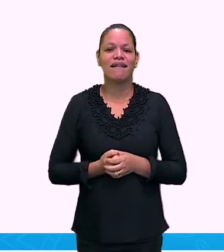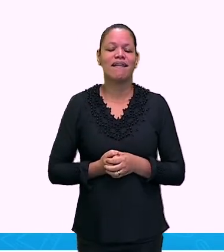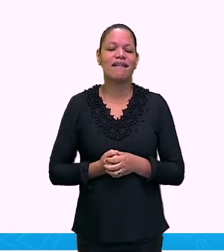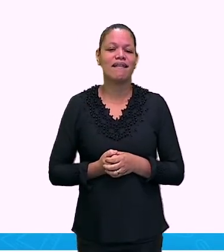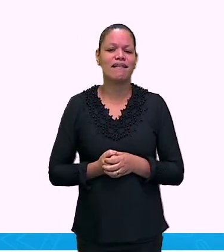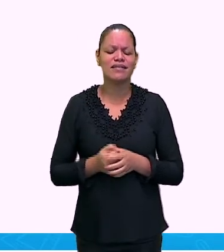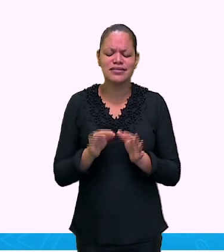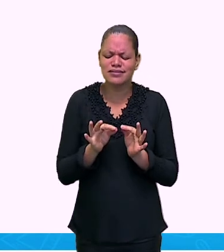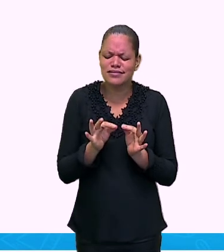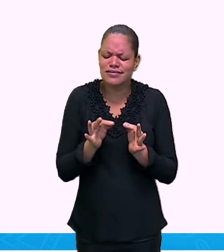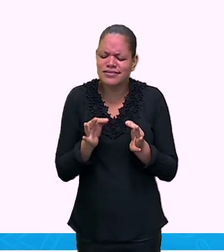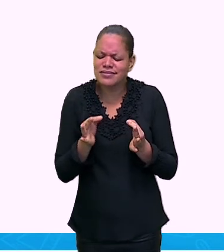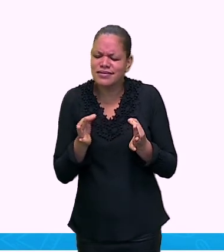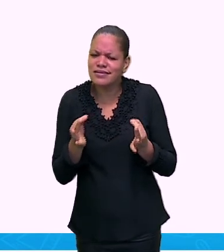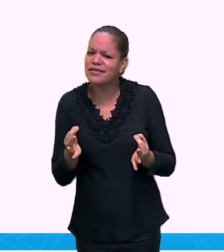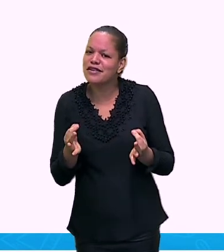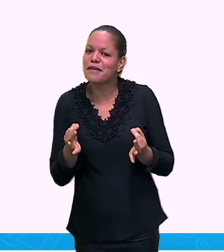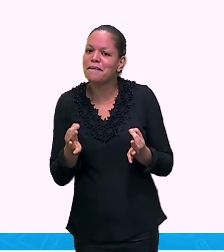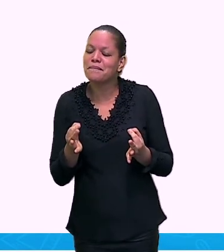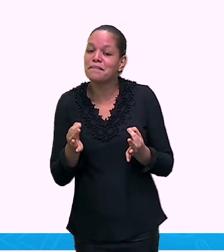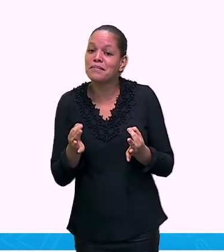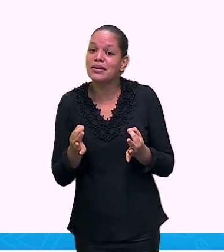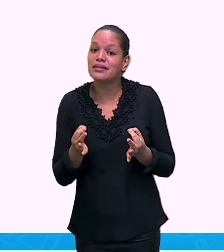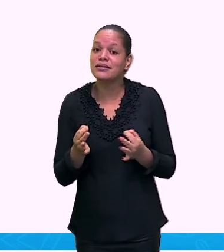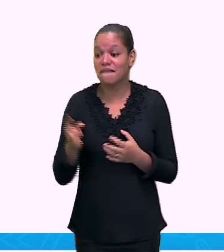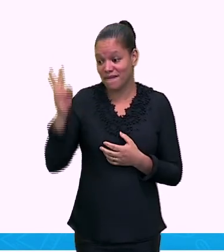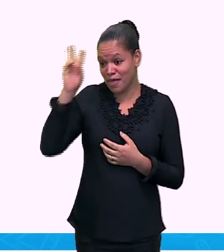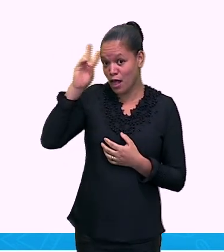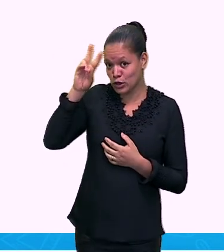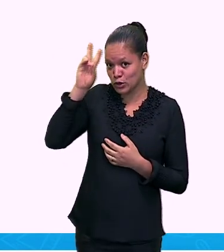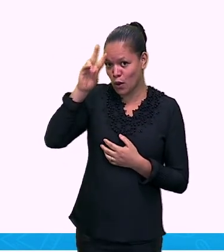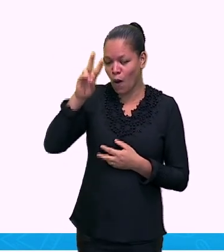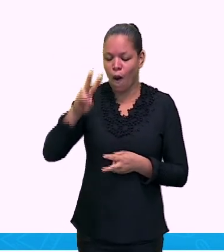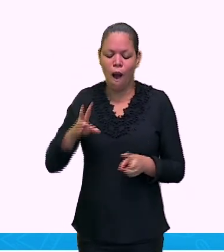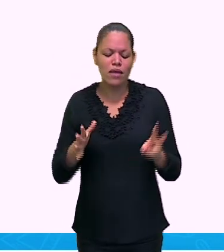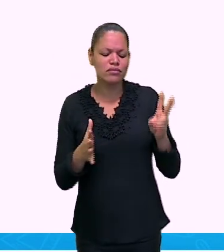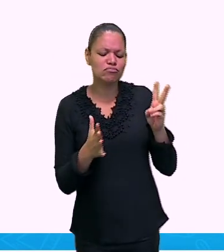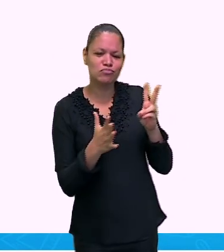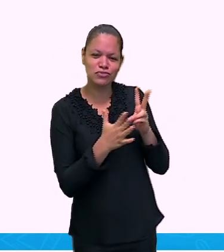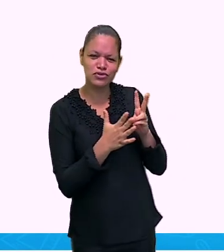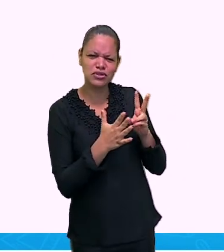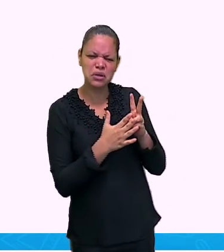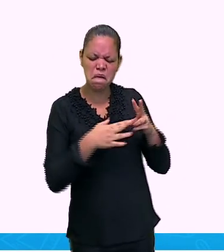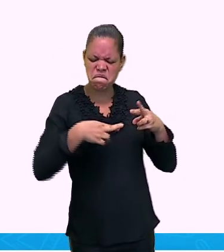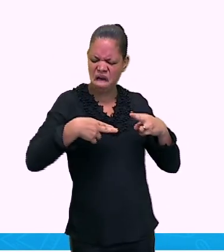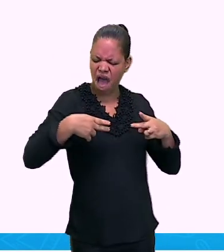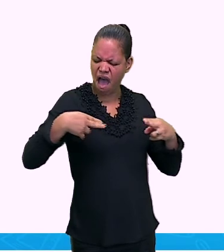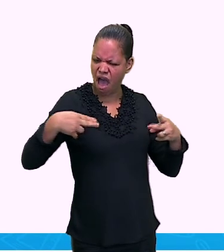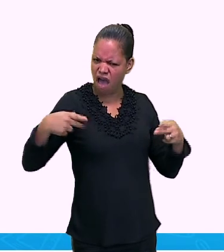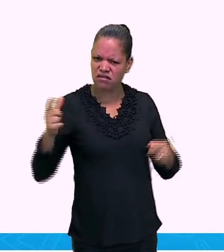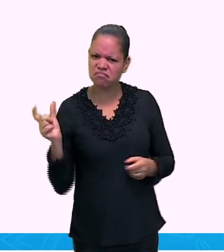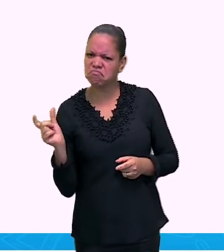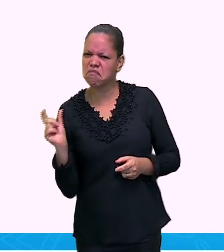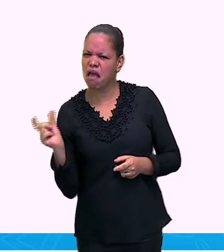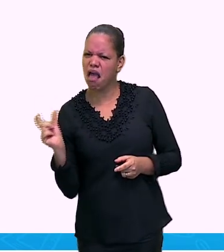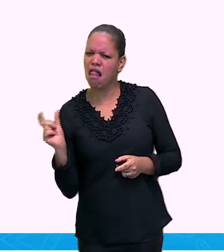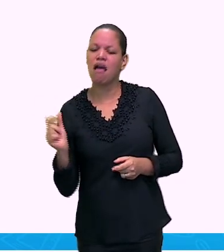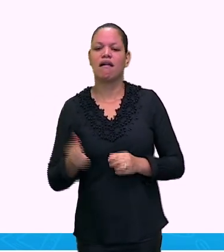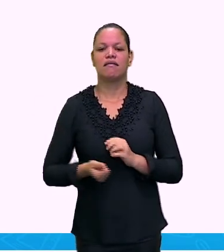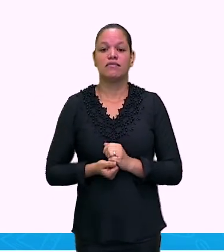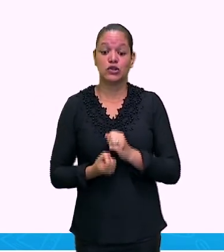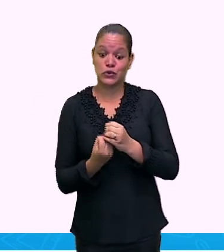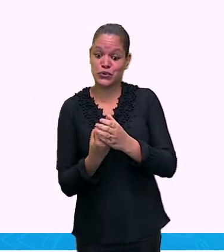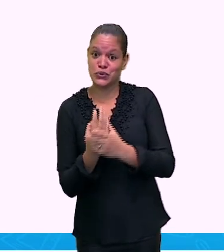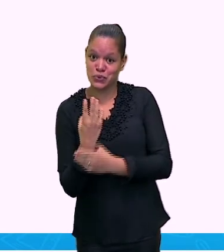nós? Capim. Aí tem várias outras, né? Caju. Então, caipira.